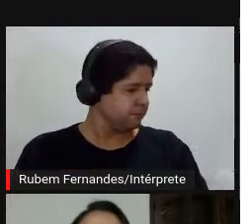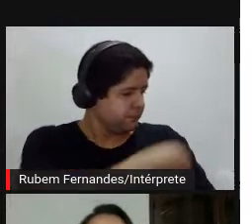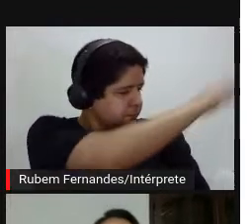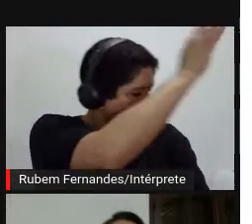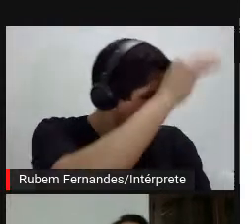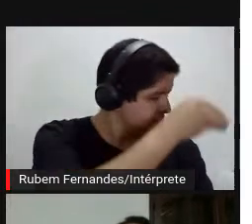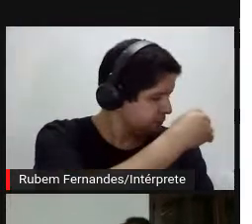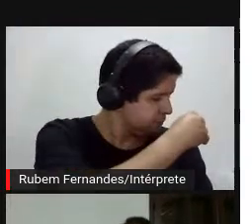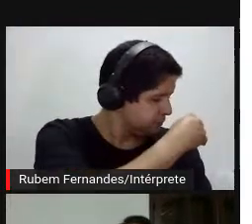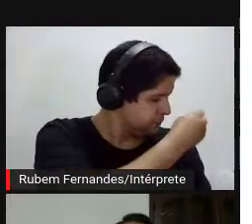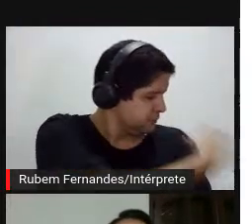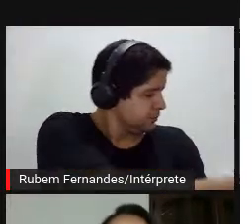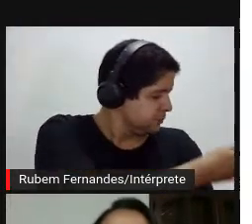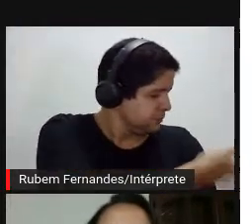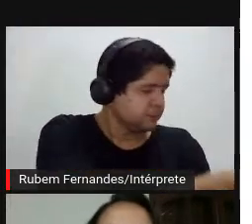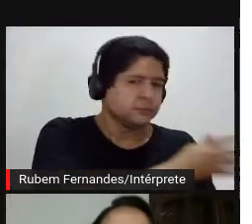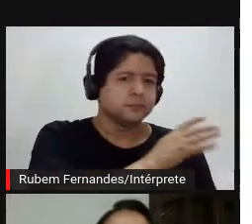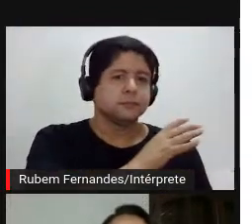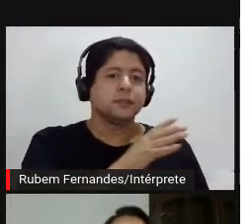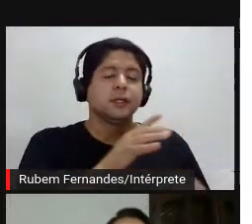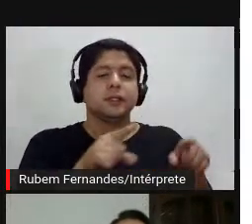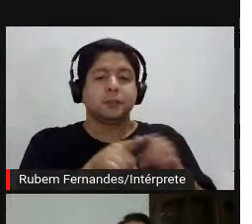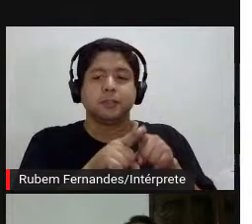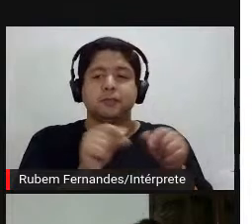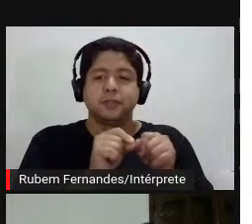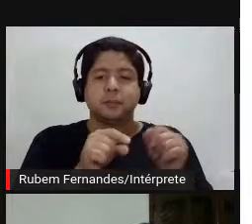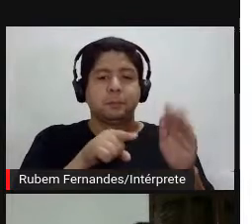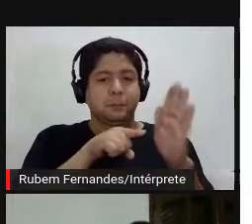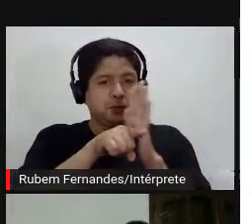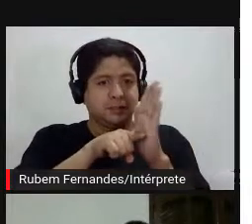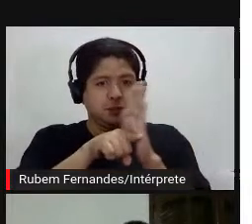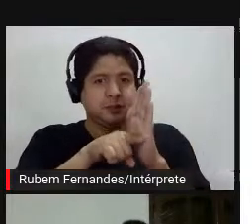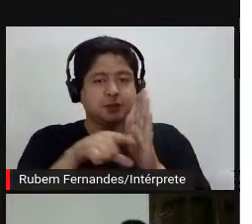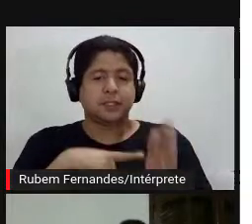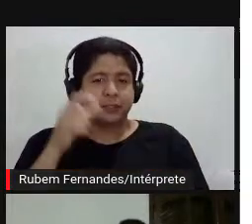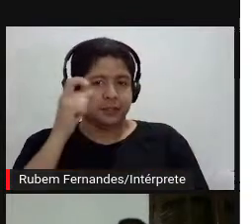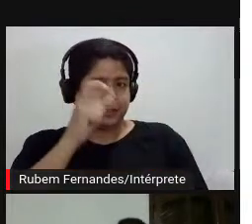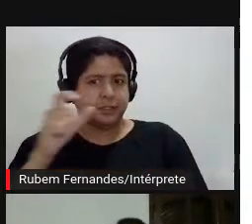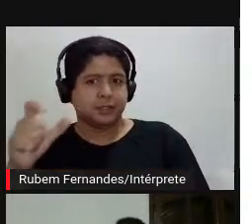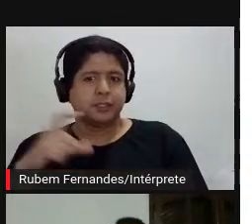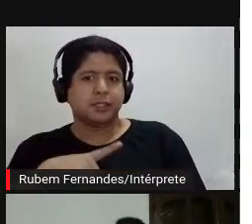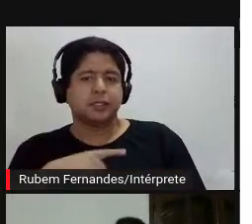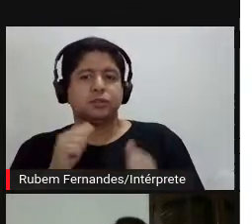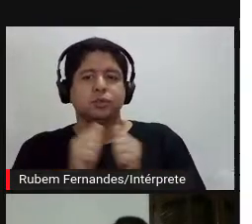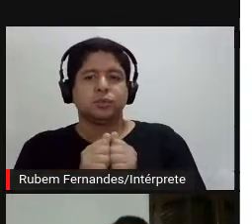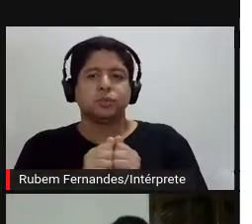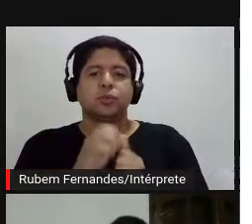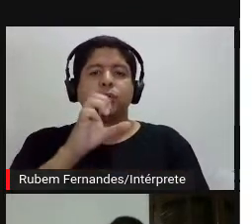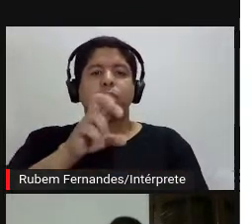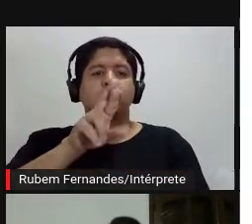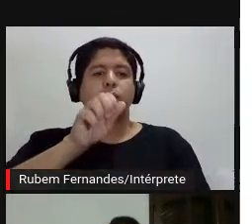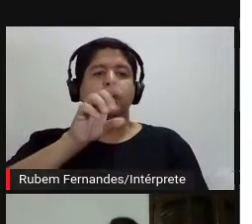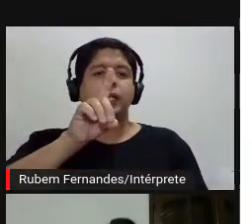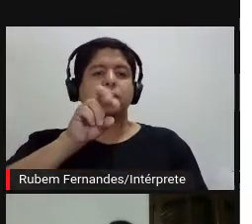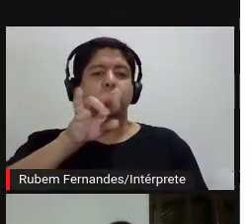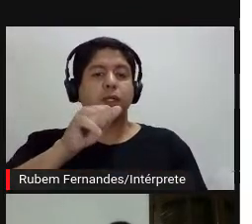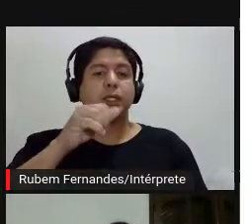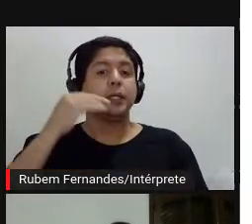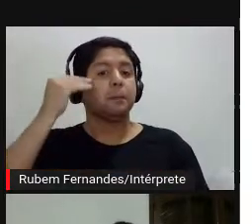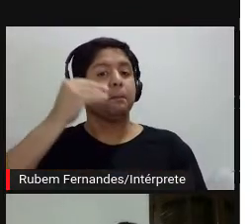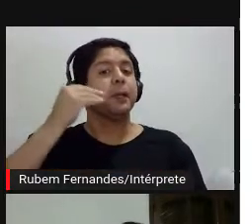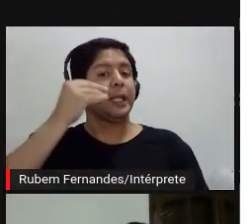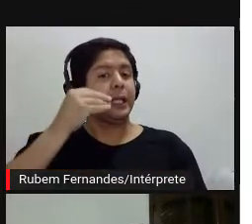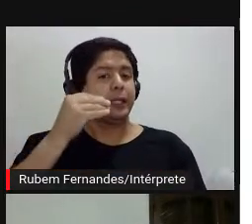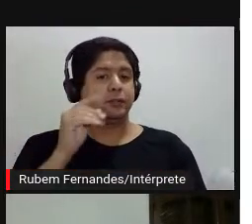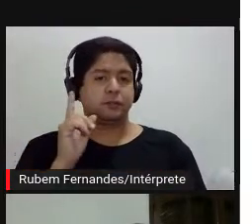foi pesquisando esse tipo de, né, situação, comecei a me interessar pelo que eu venho chamando de curadoria de experiências, né, que é